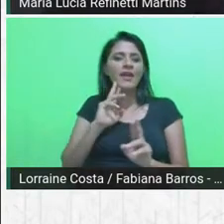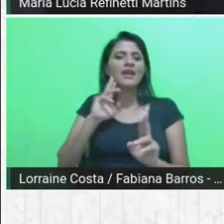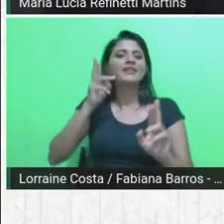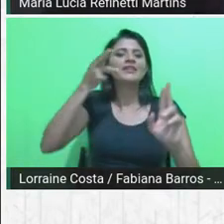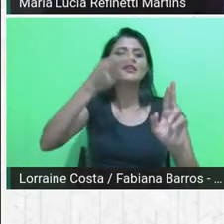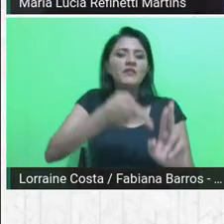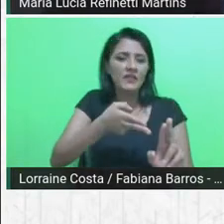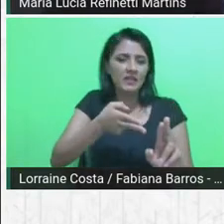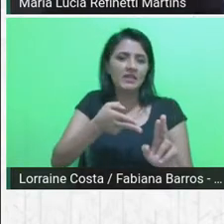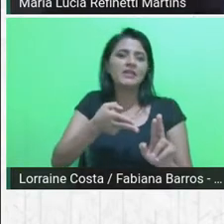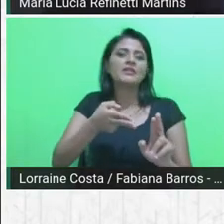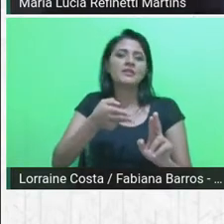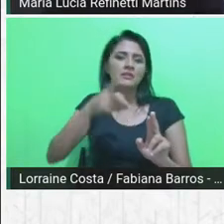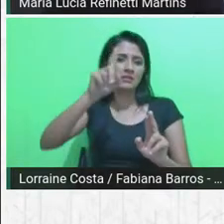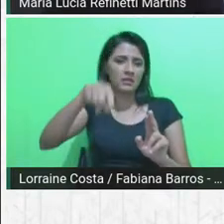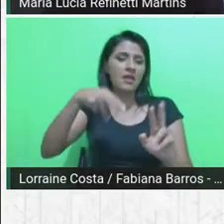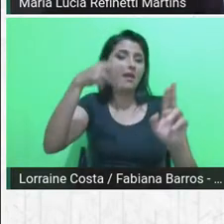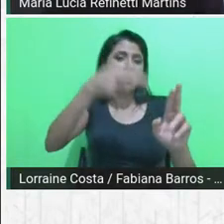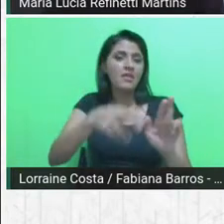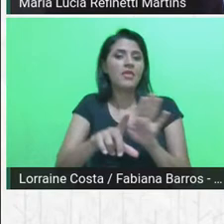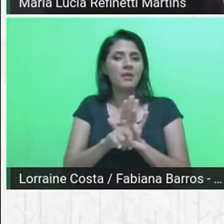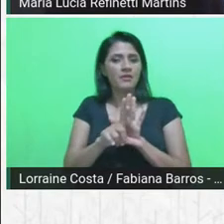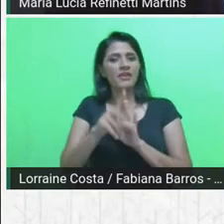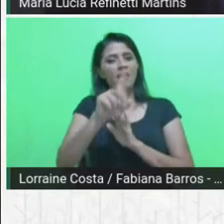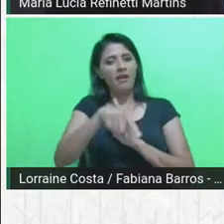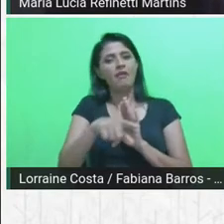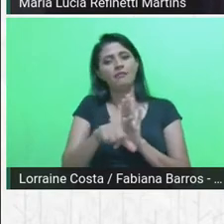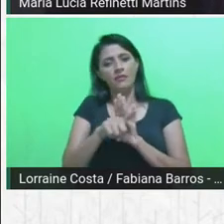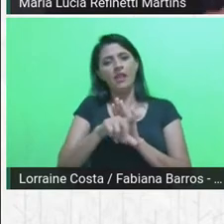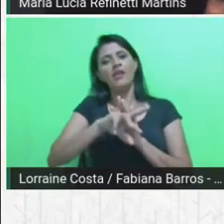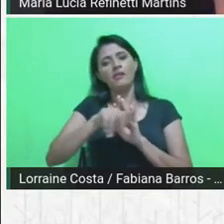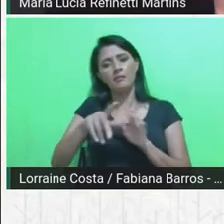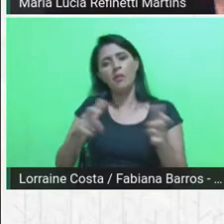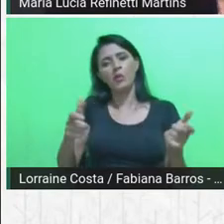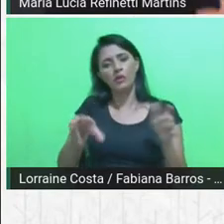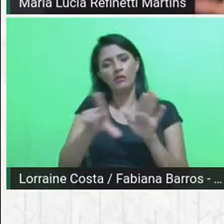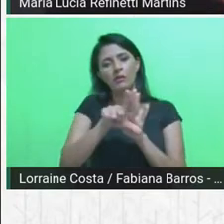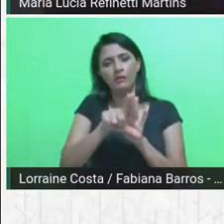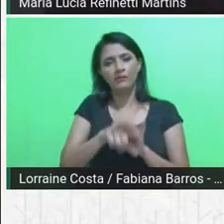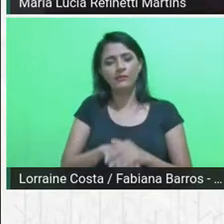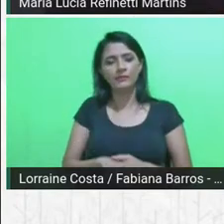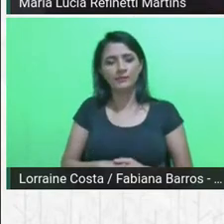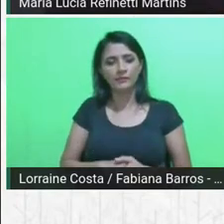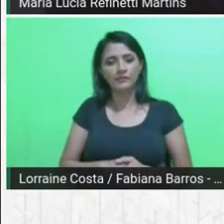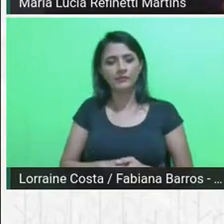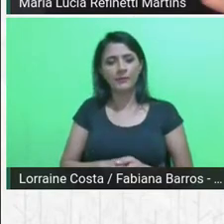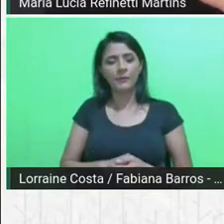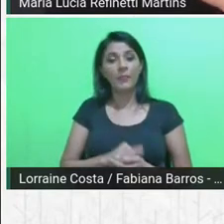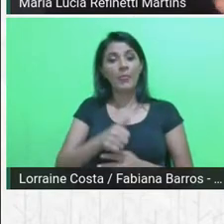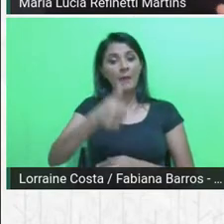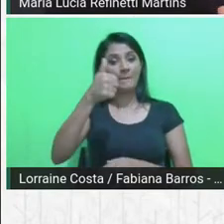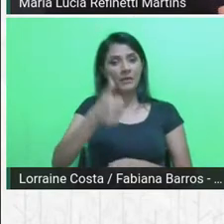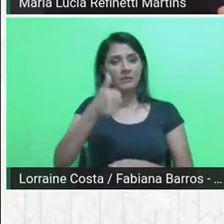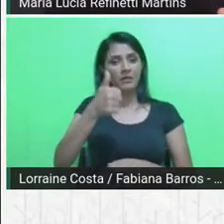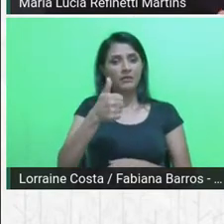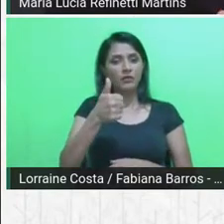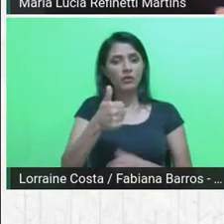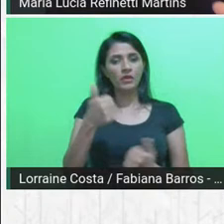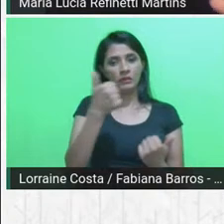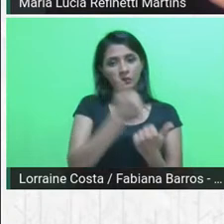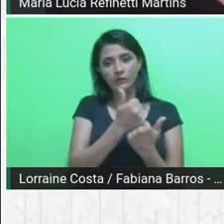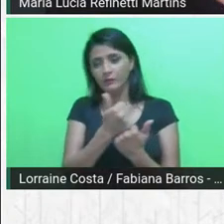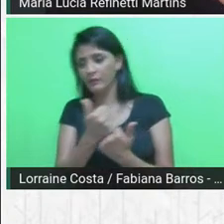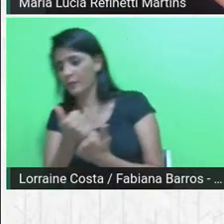particularmente as referências legais. Então, a primeira que nós fomos